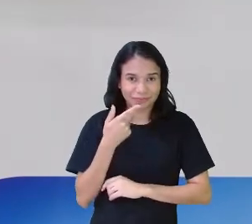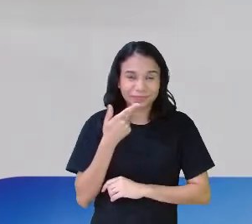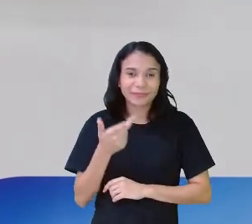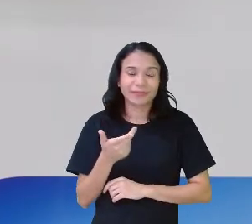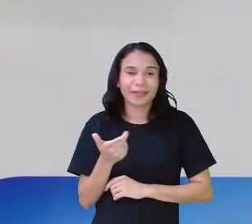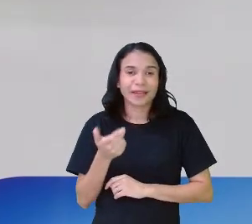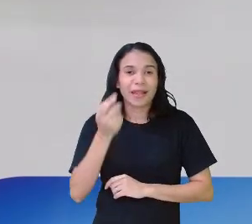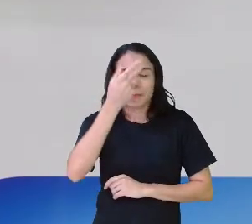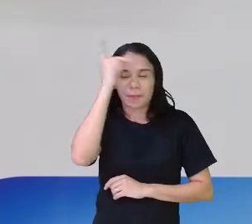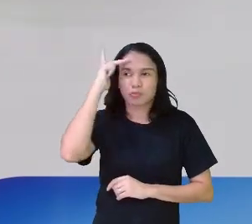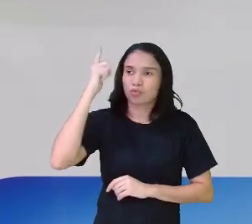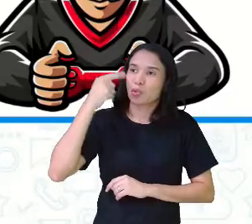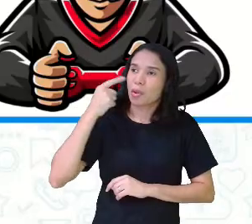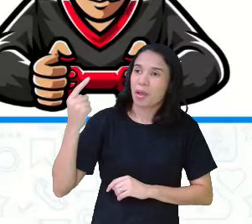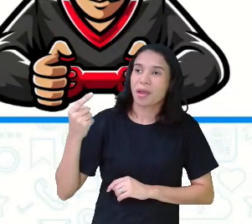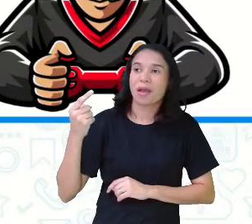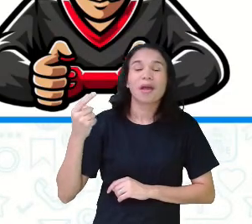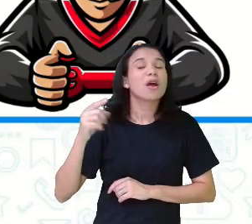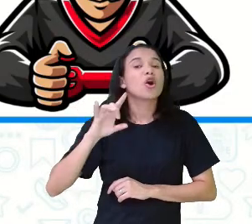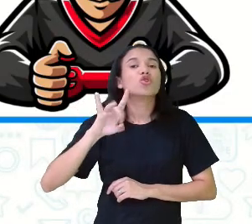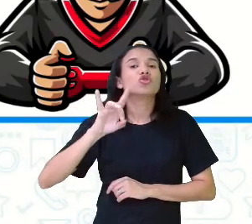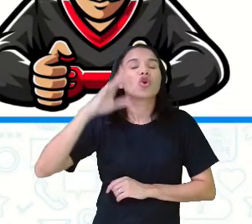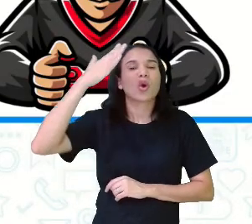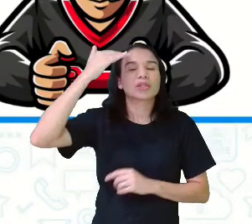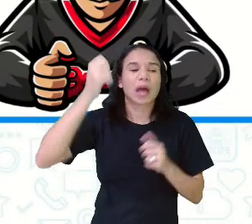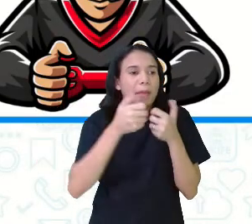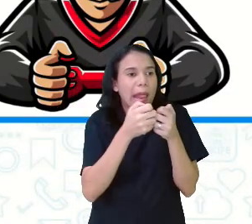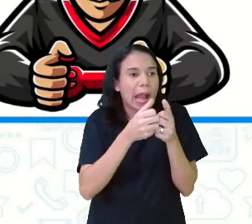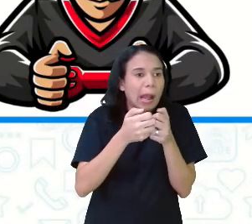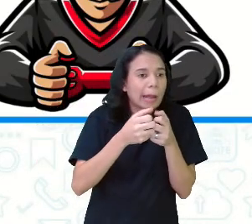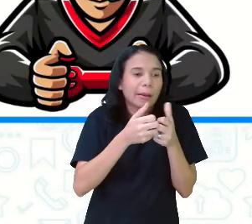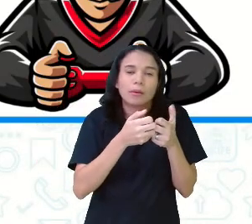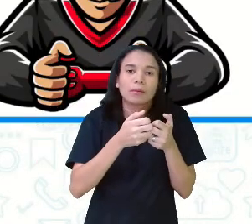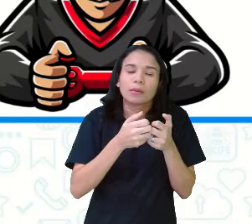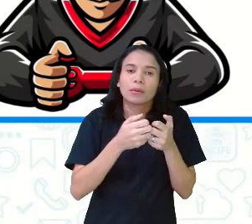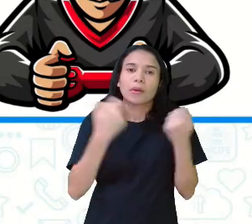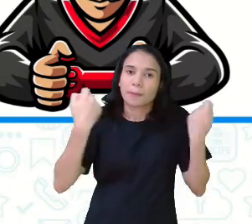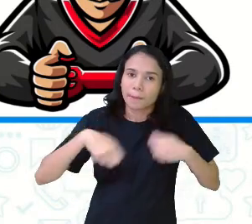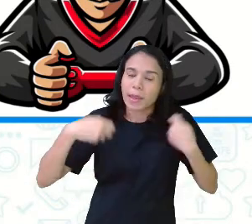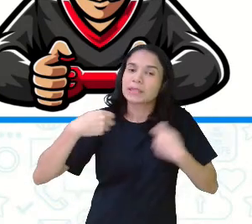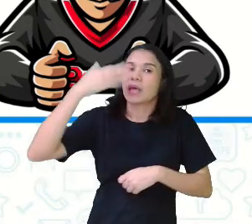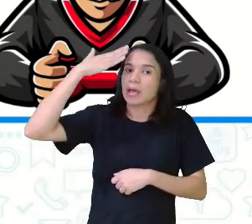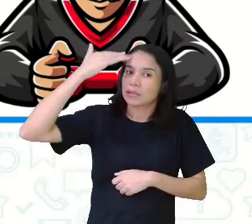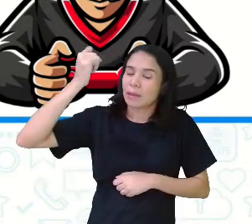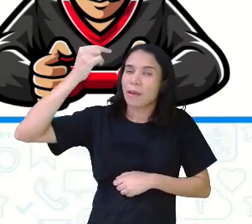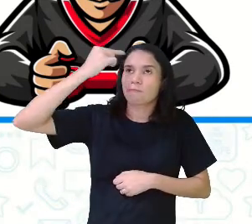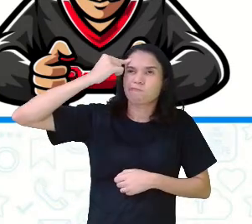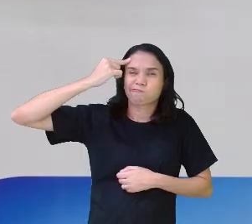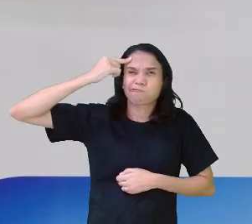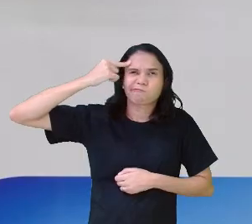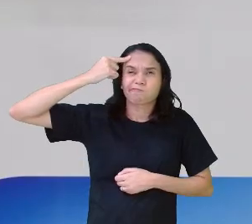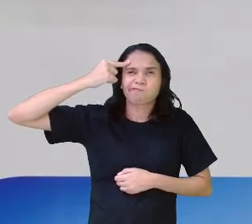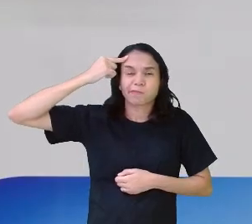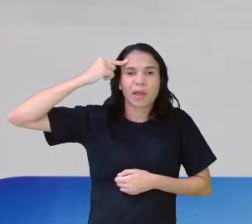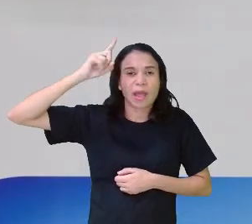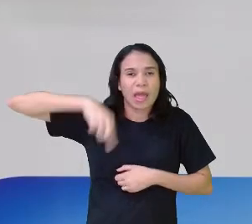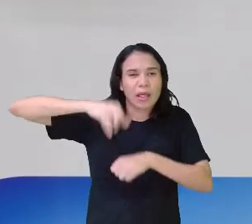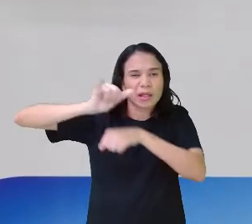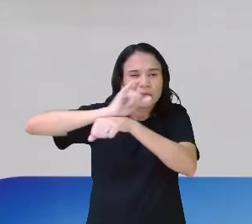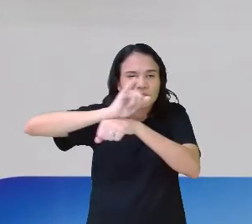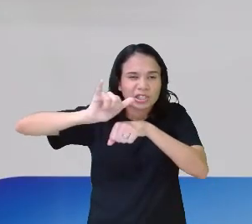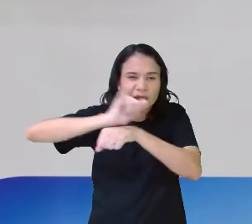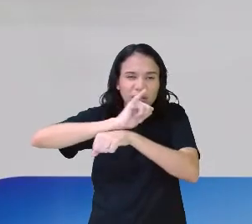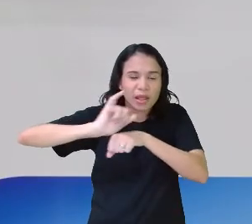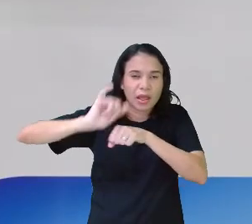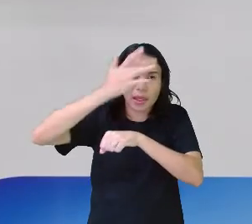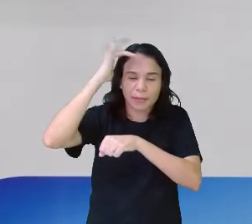que não adianta, isso aqui, ó. Não adianta só saber apertar alguns botões. Tem que saber pensar. É um jogo de estratégia.